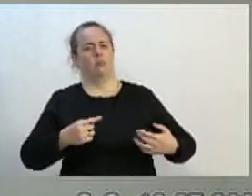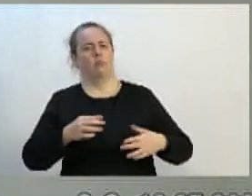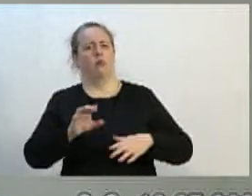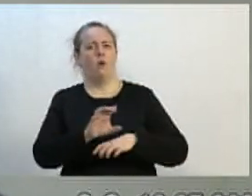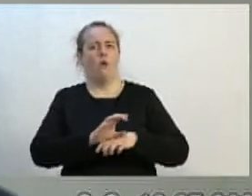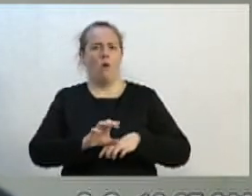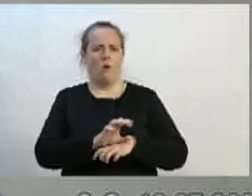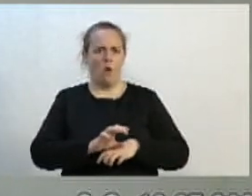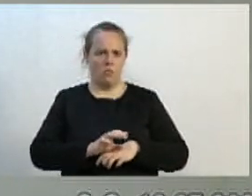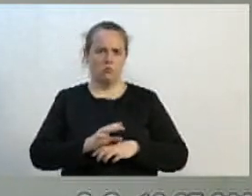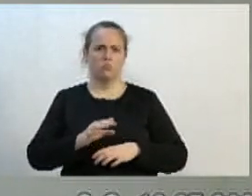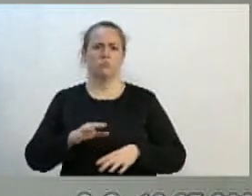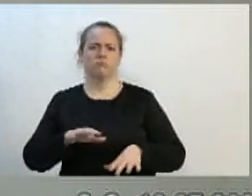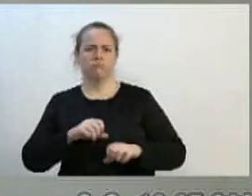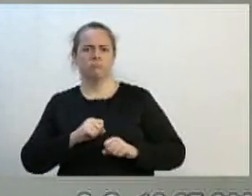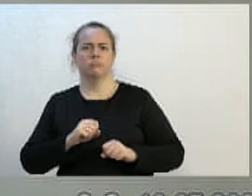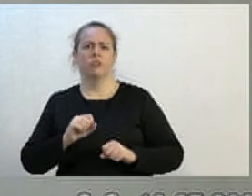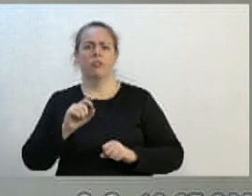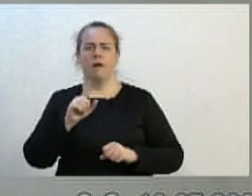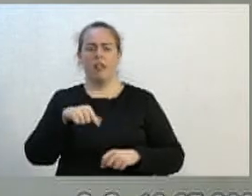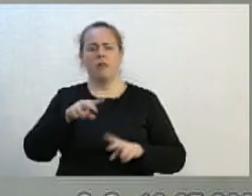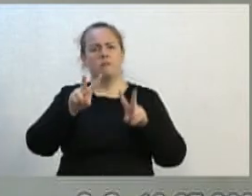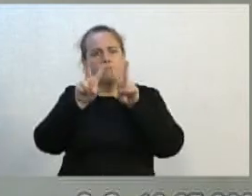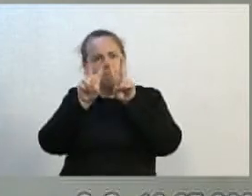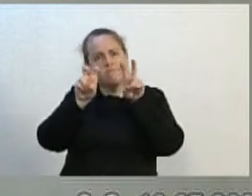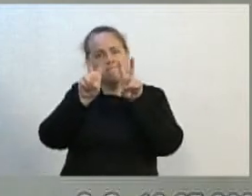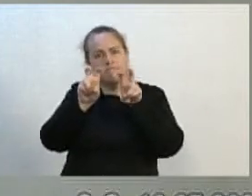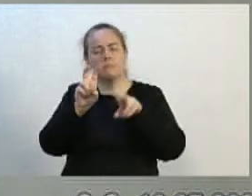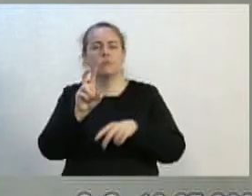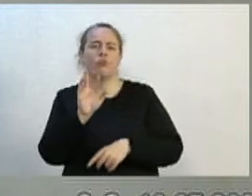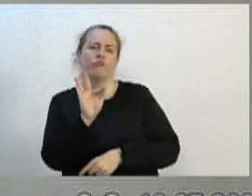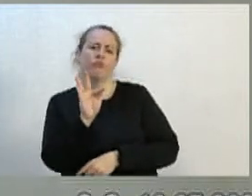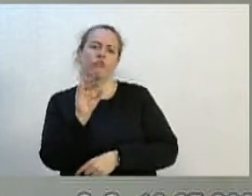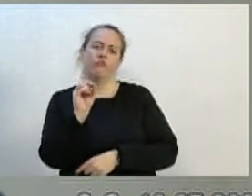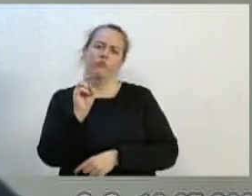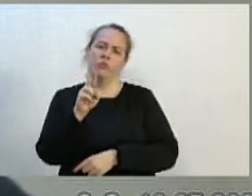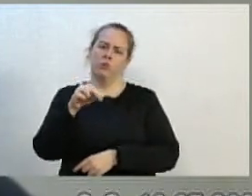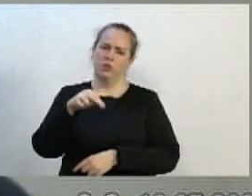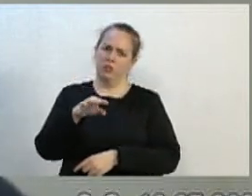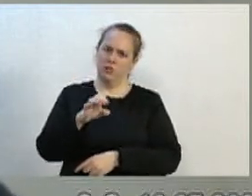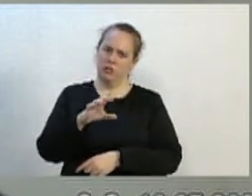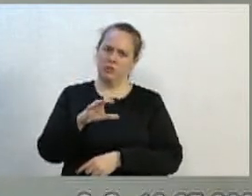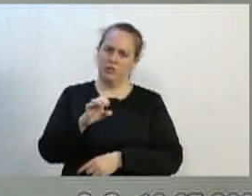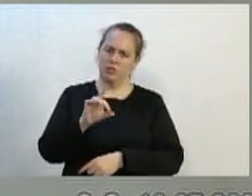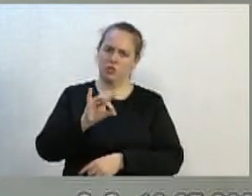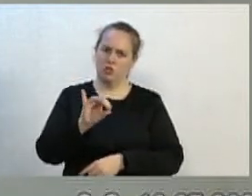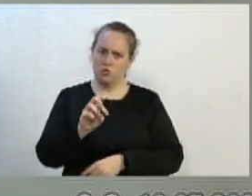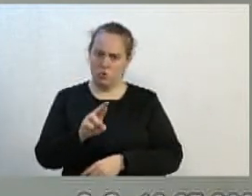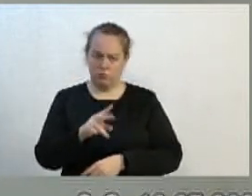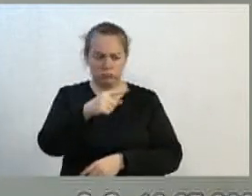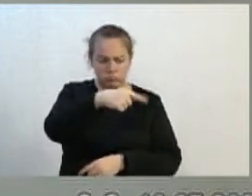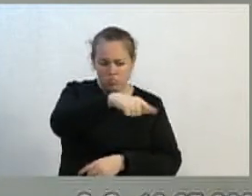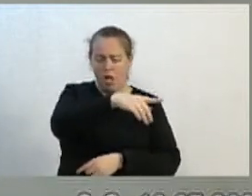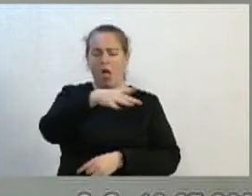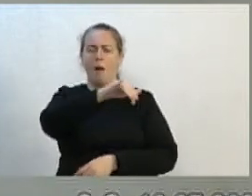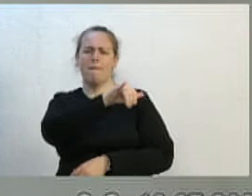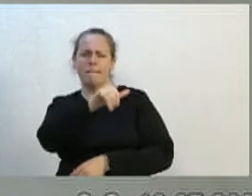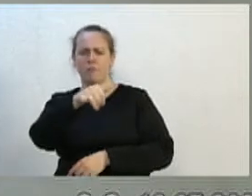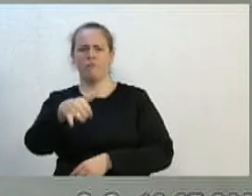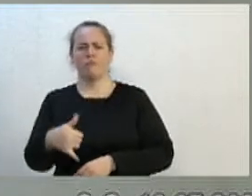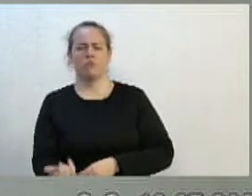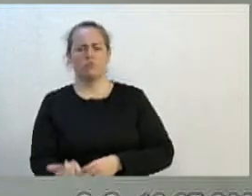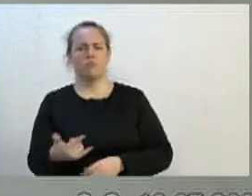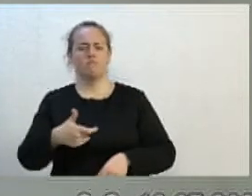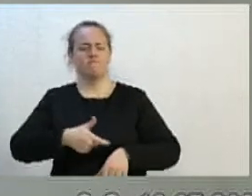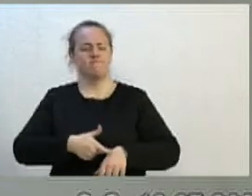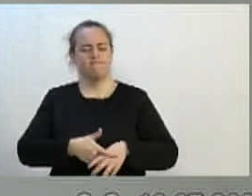fornecedores se valem descaradamente da desgraça